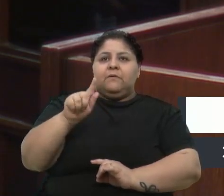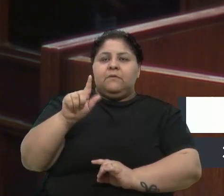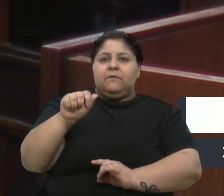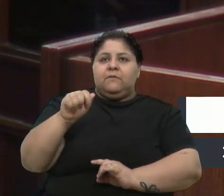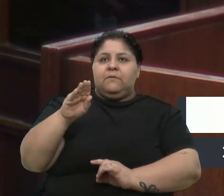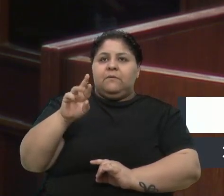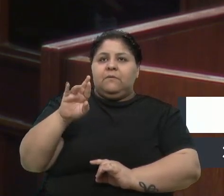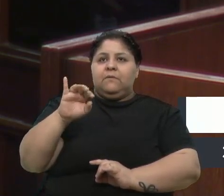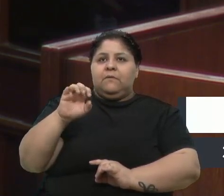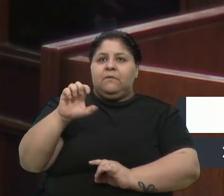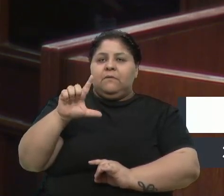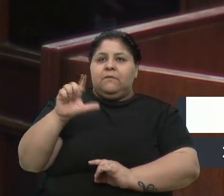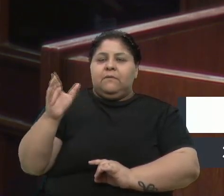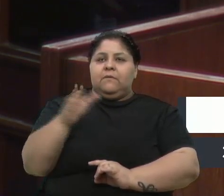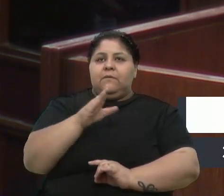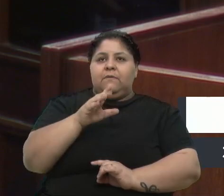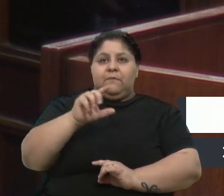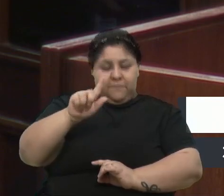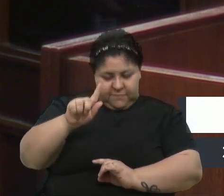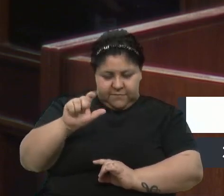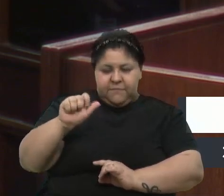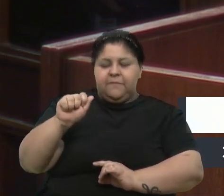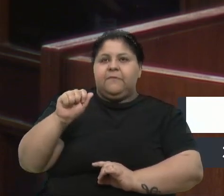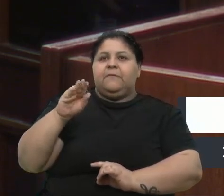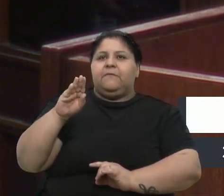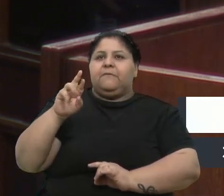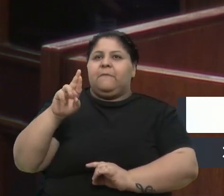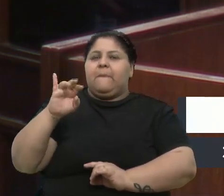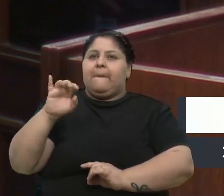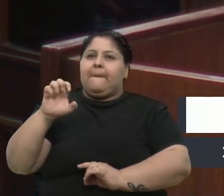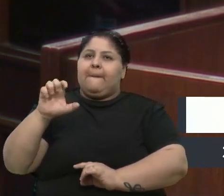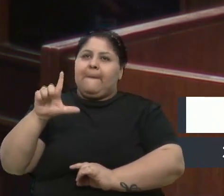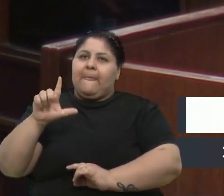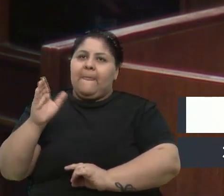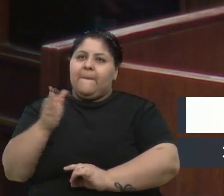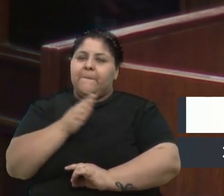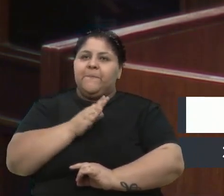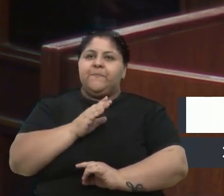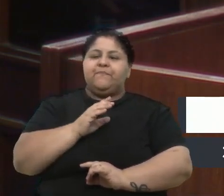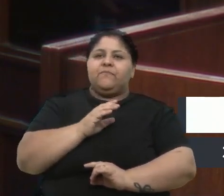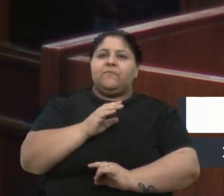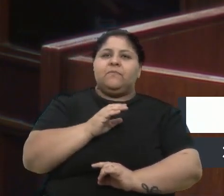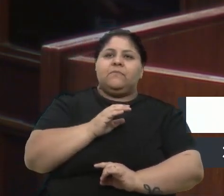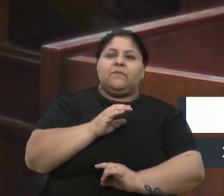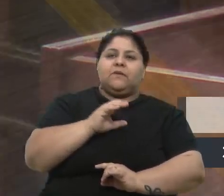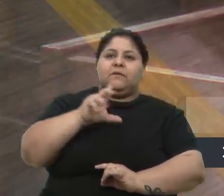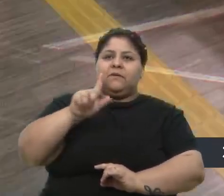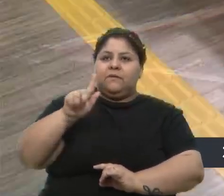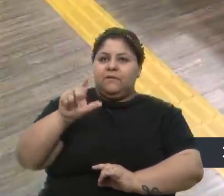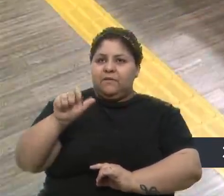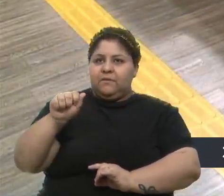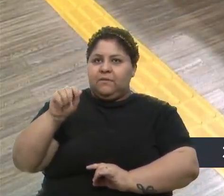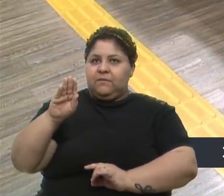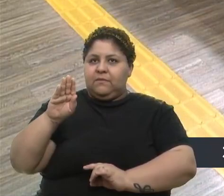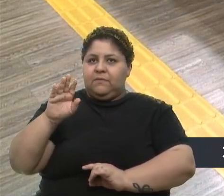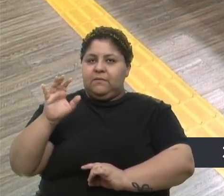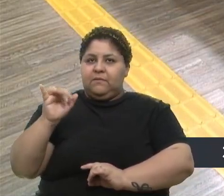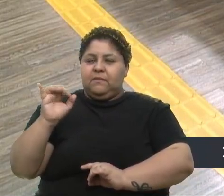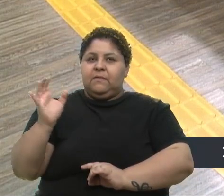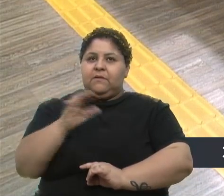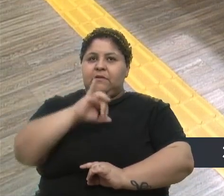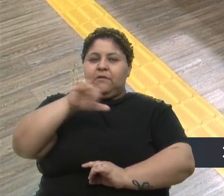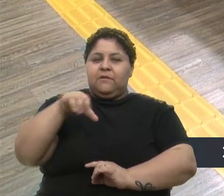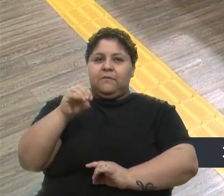José Wenzon Eberle, para o Gabriel, nosso presidente, da mesa diretora, do Laurindo Luiz Fórmulo, para a Gabi, a Gabriele do José de